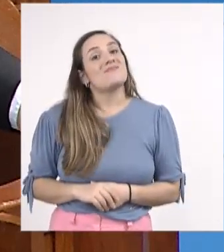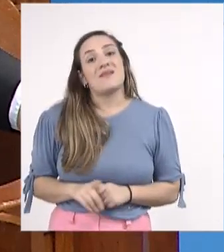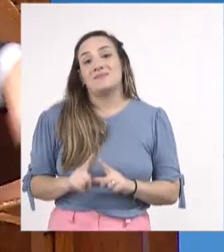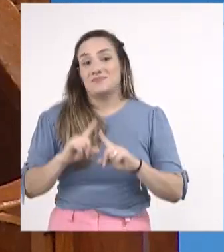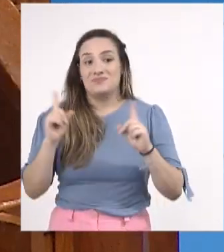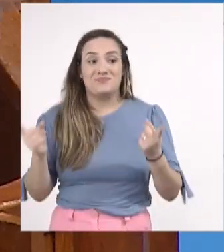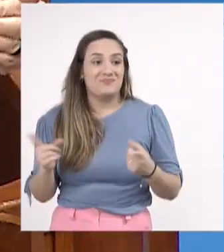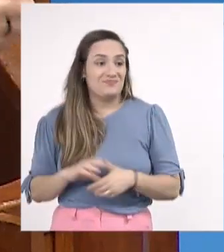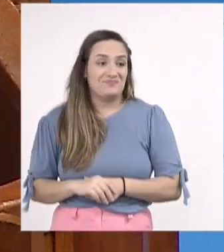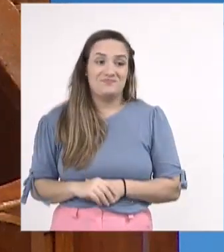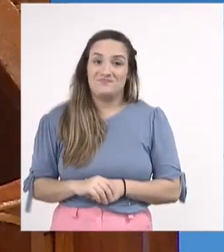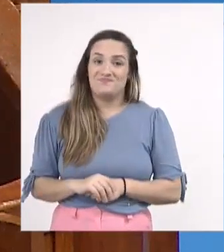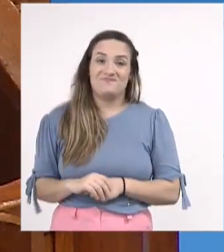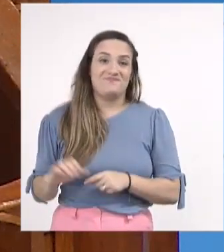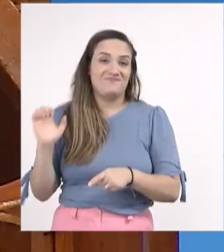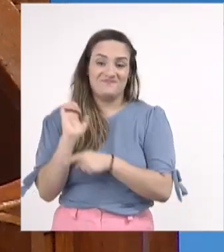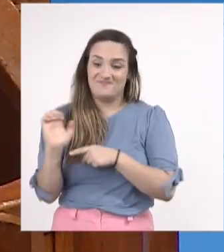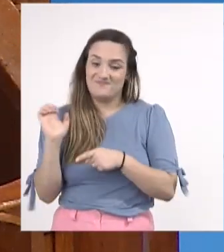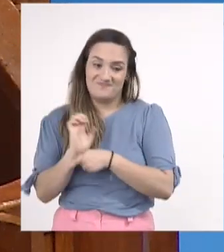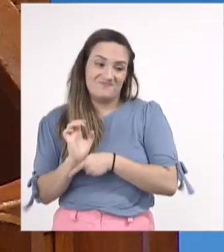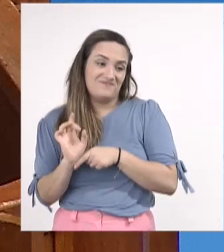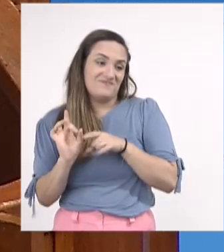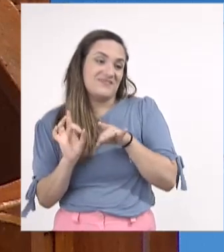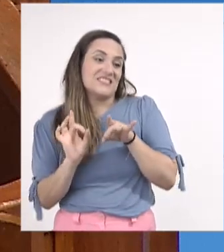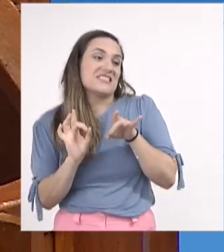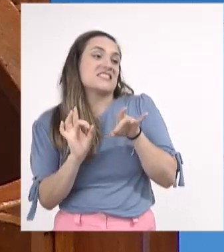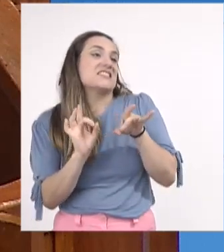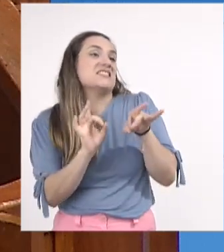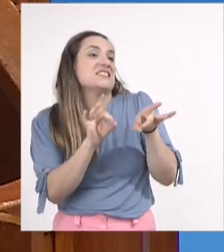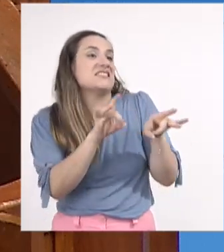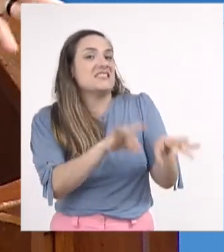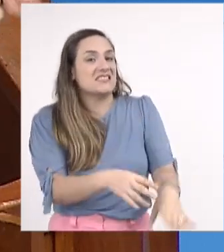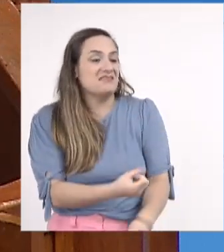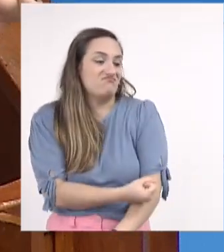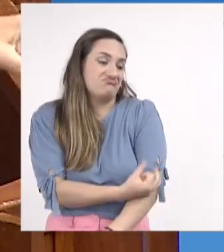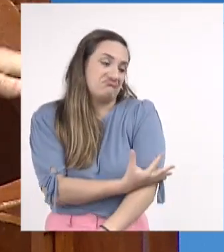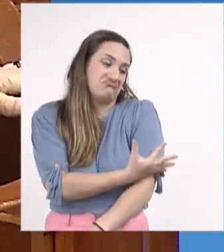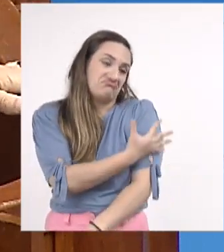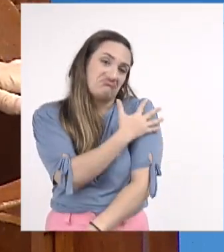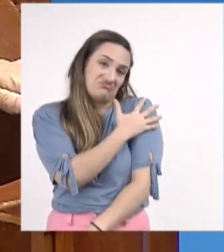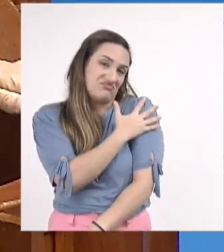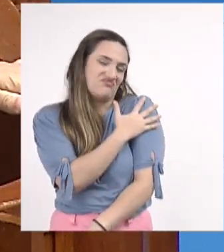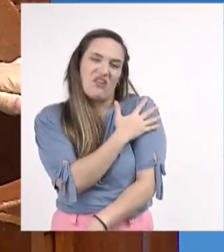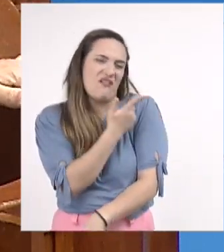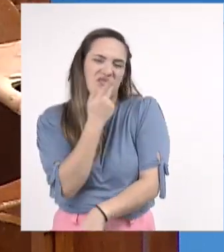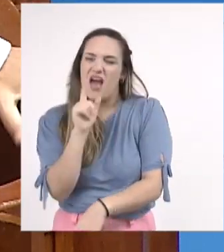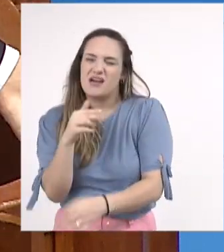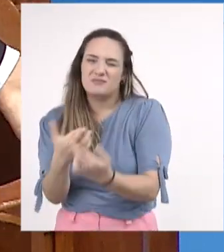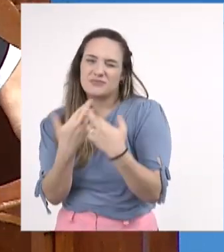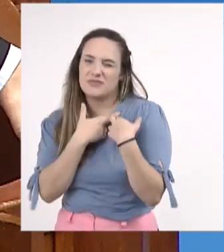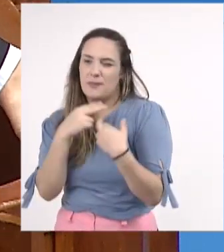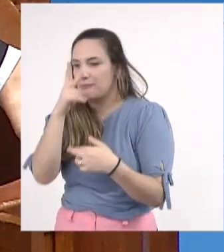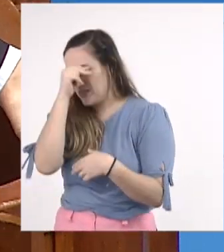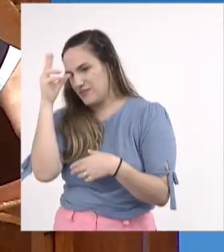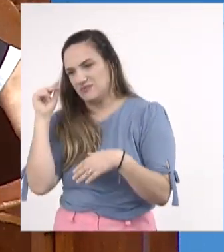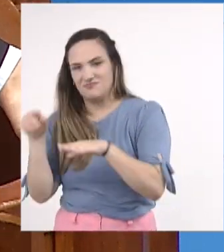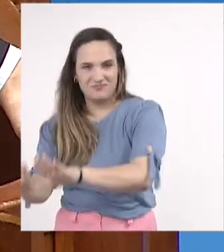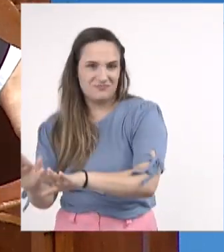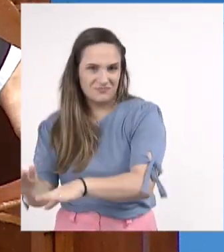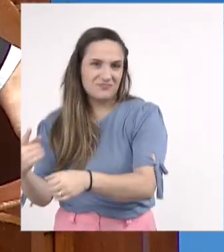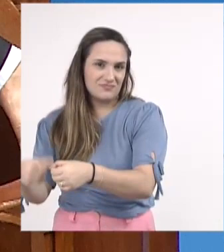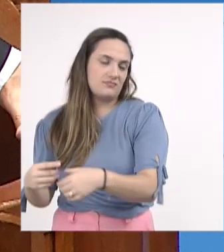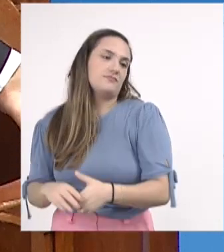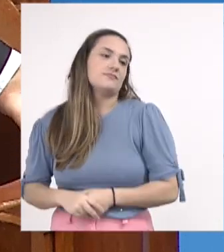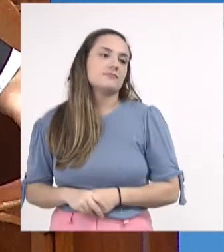foi deixando de atender o ensino fundamental, repassando para as prefeituras, Campo Grande, nós